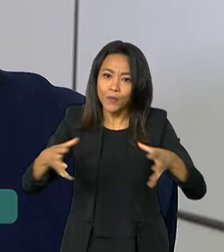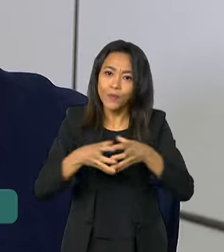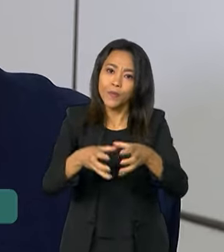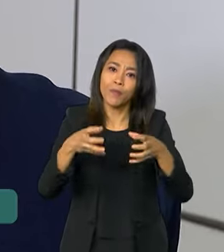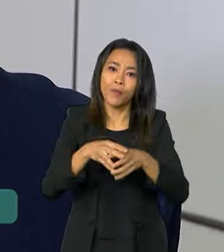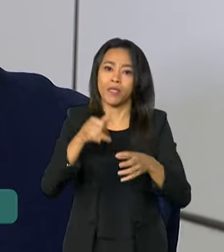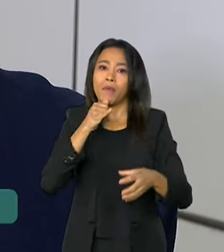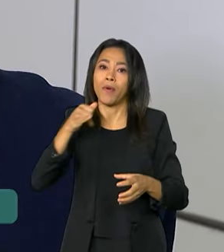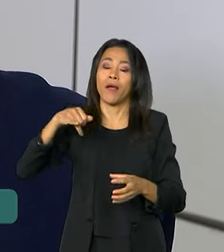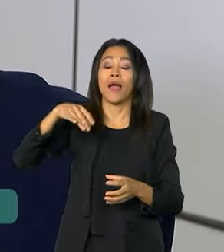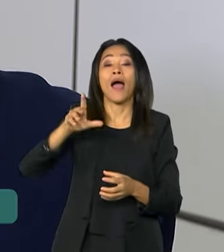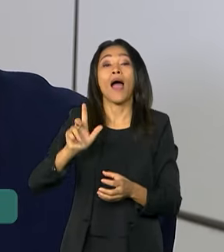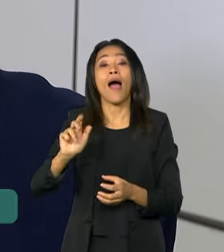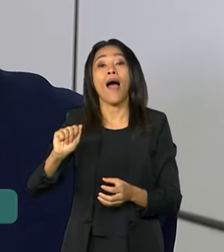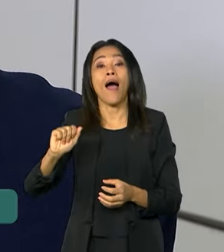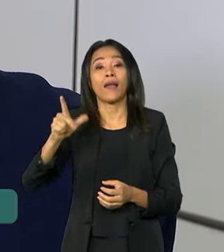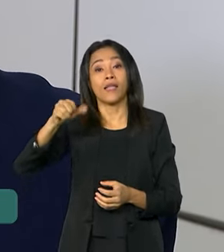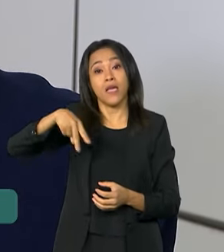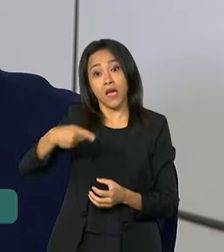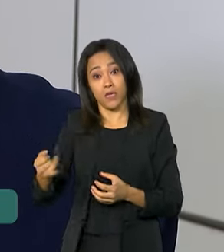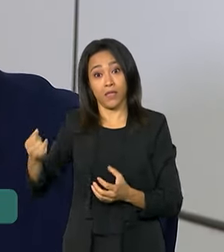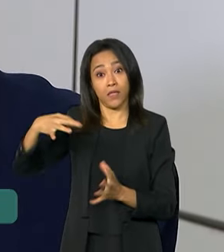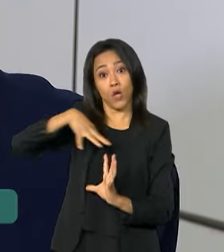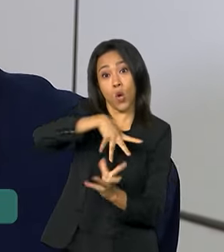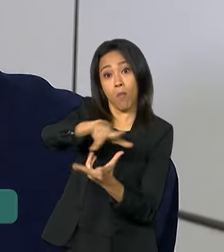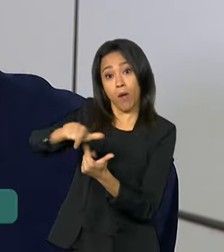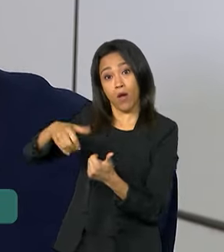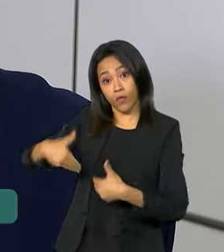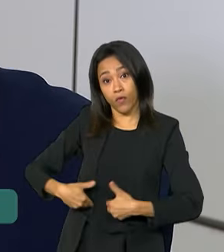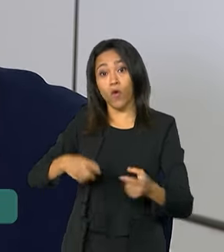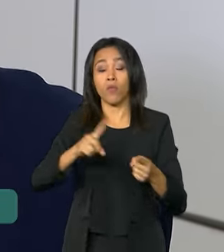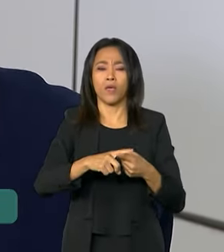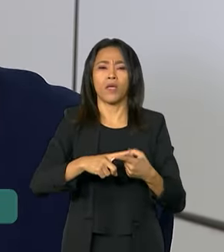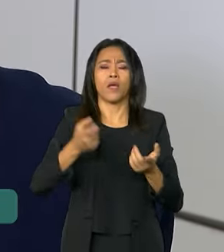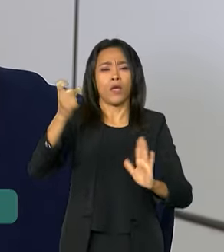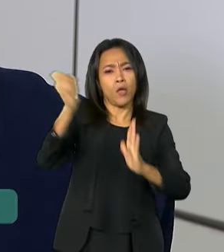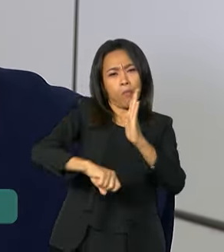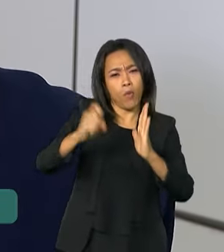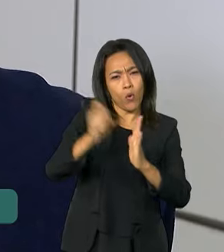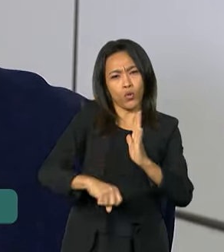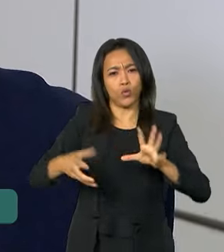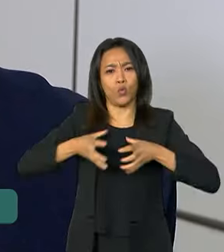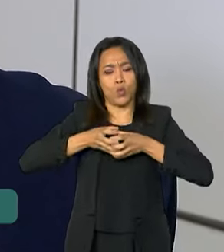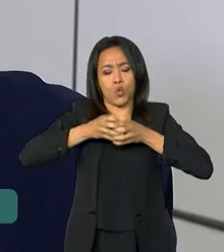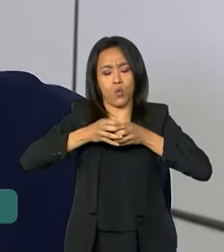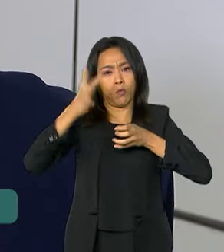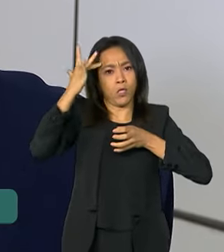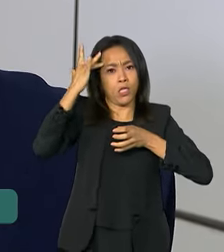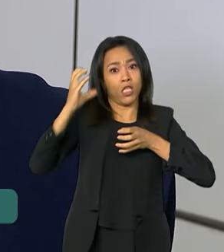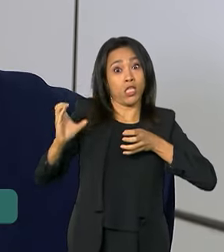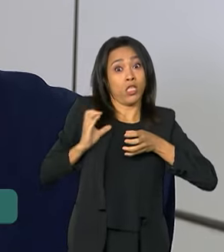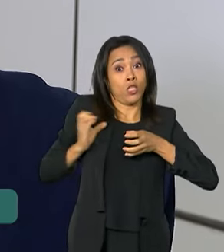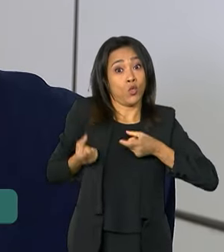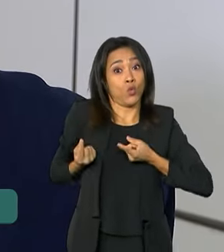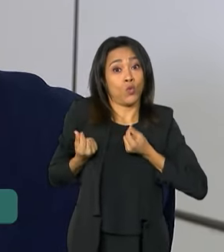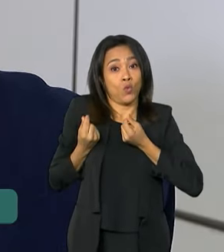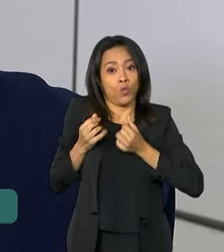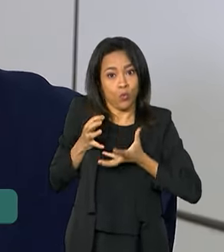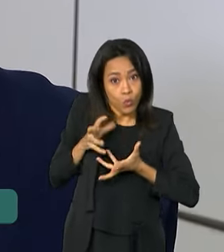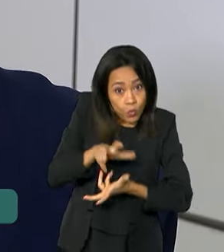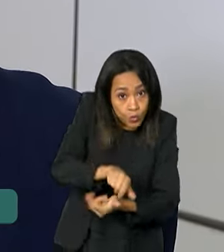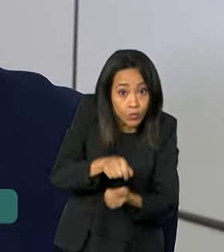Fome, a taxação de super-ricos para financiar o meio ambiente e o fim das desigualdades